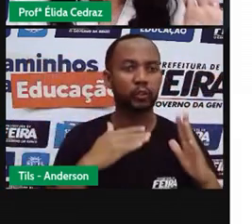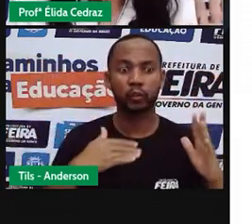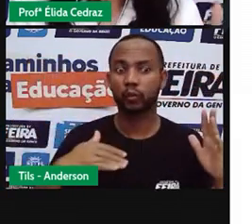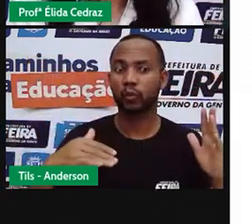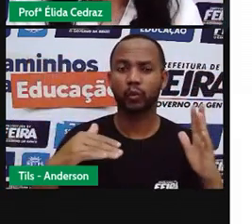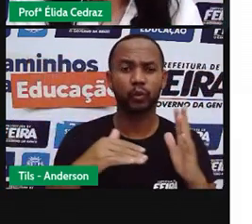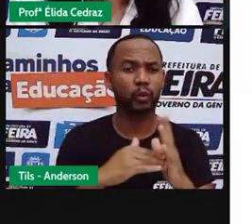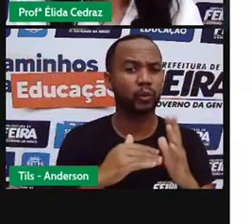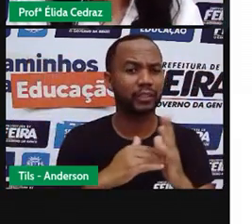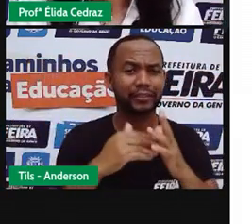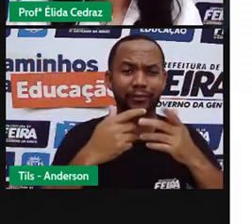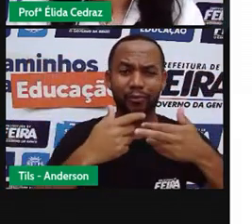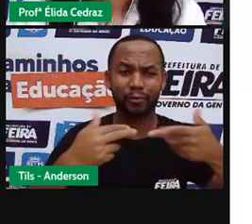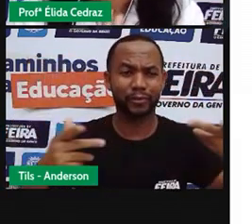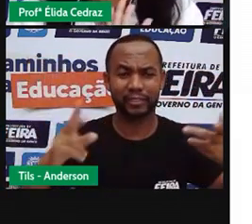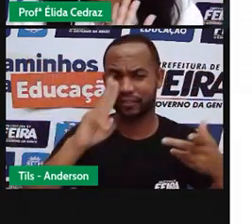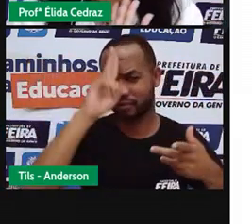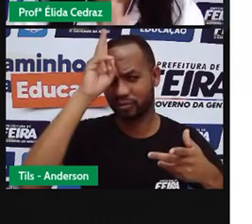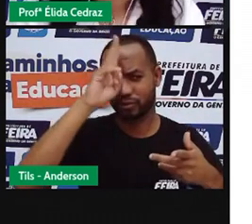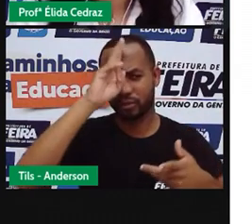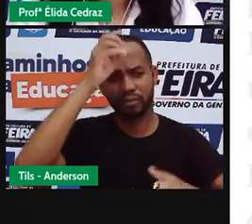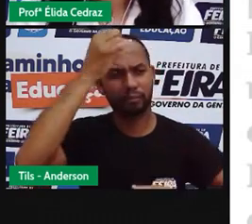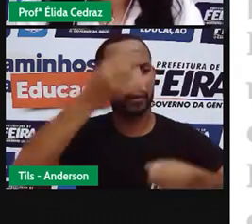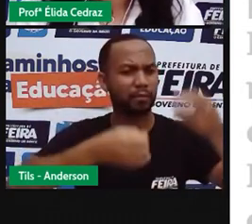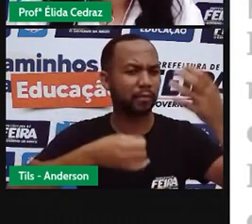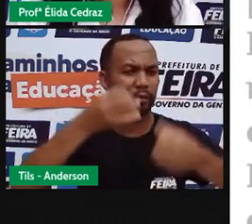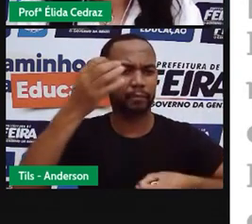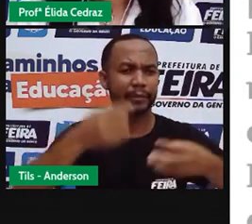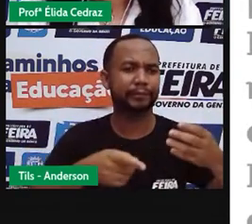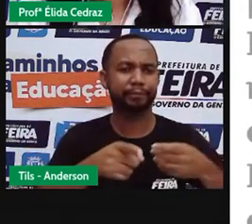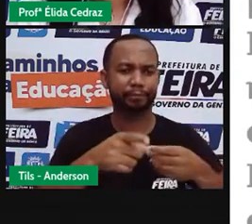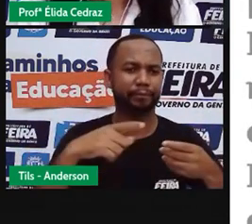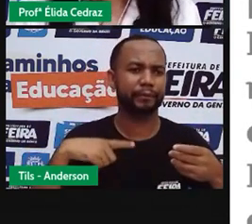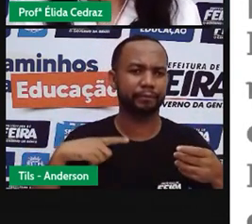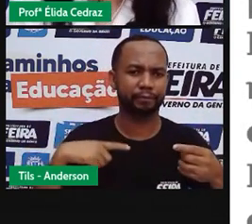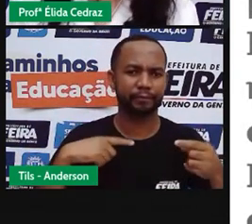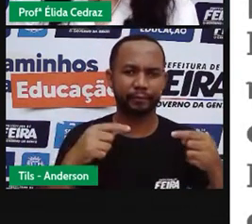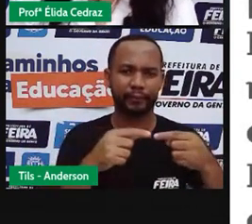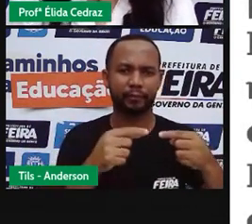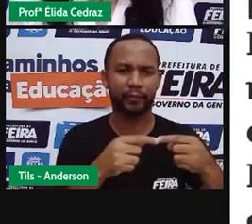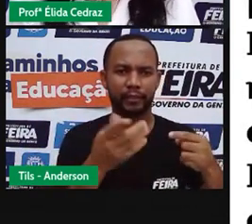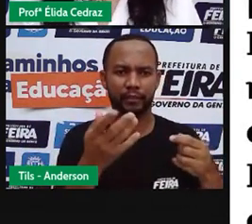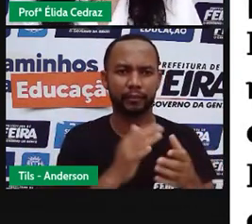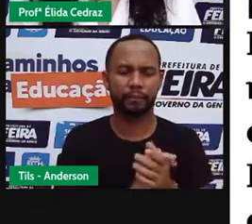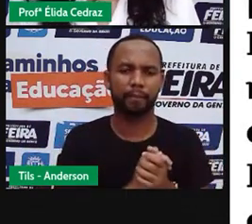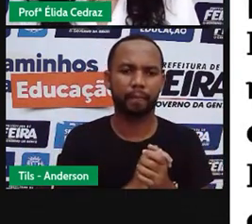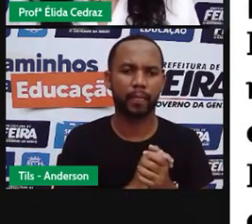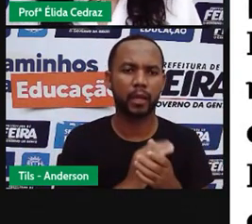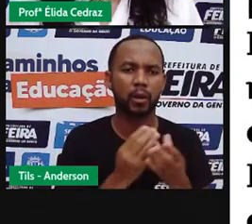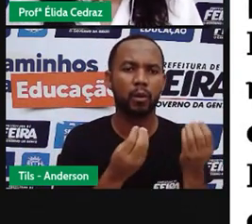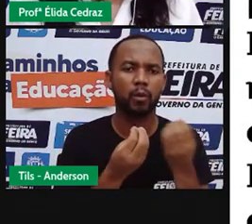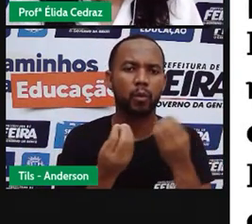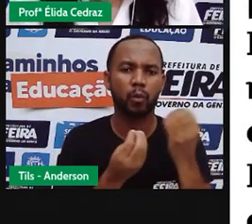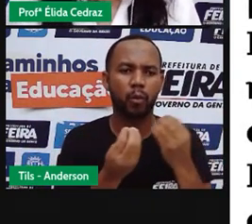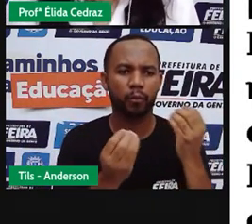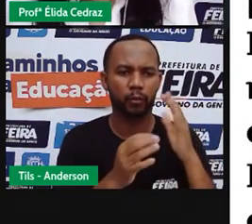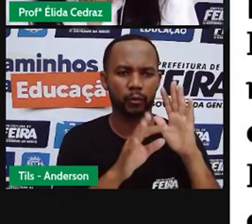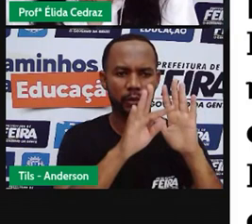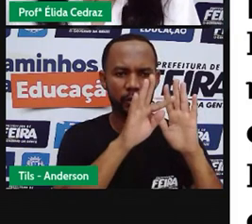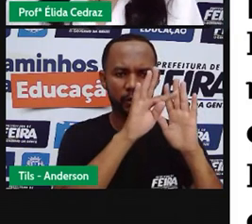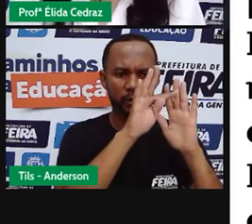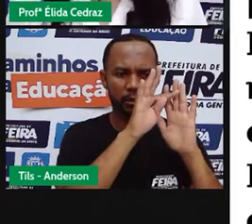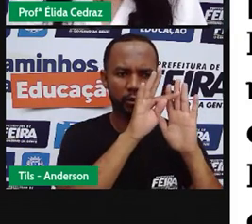esses seres mágicos e míticos, eles estão na conta de Fardos. E como é a estrutura desse texto?